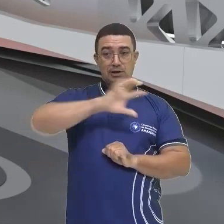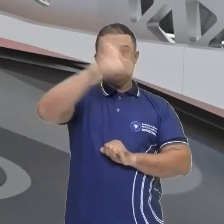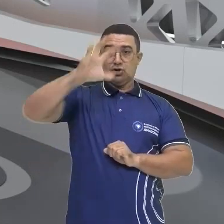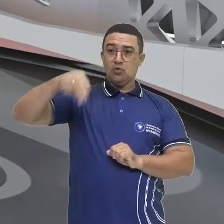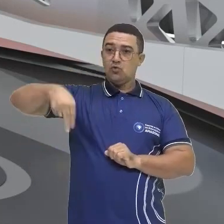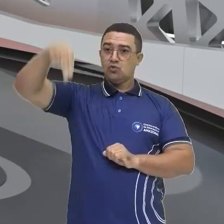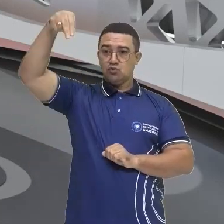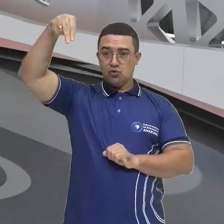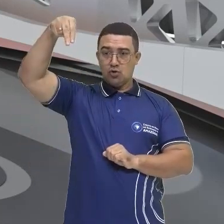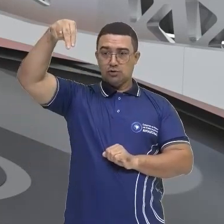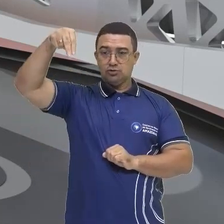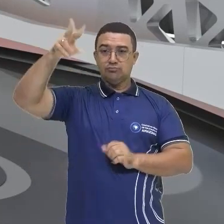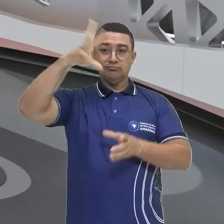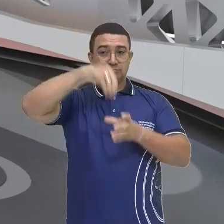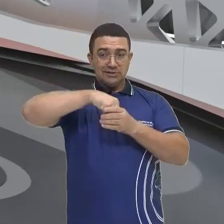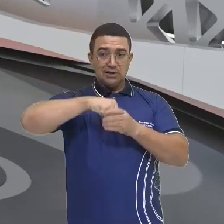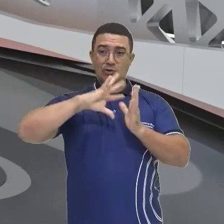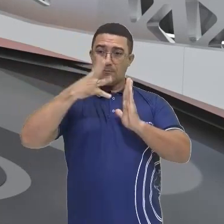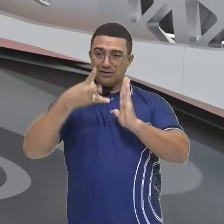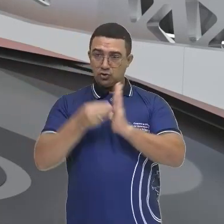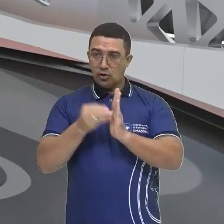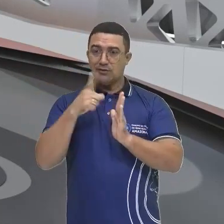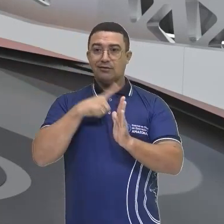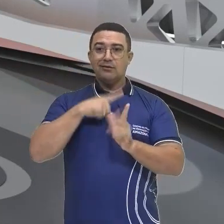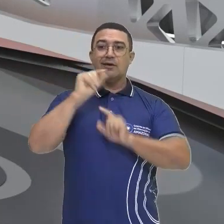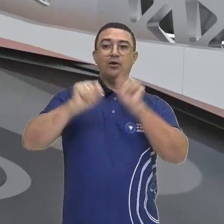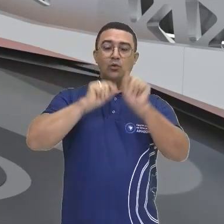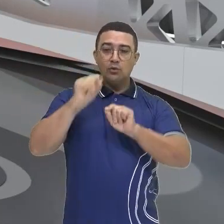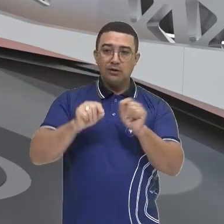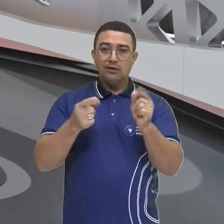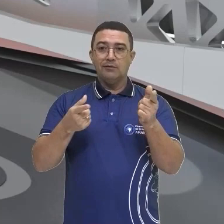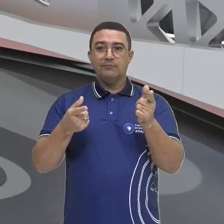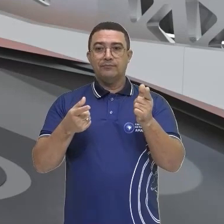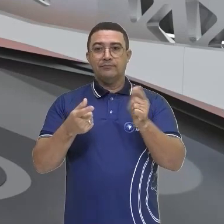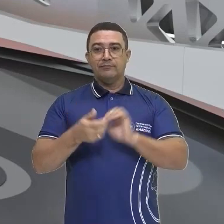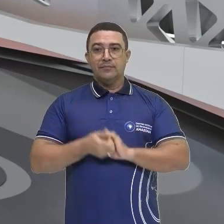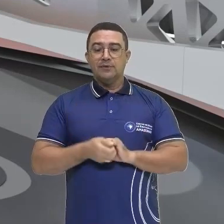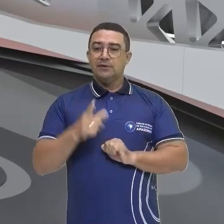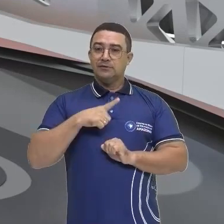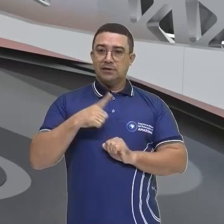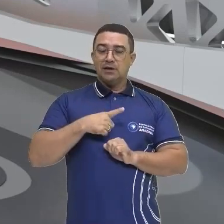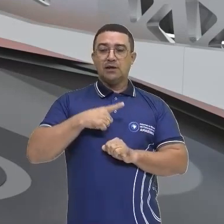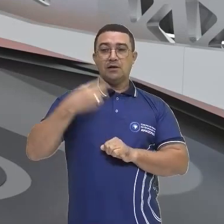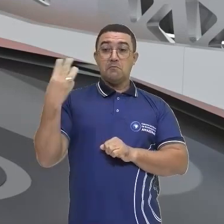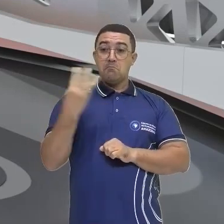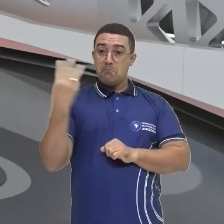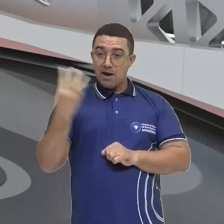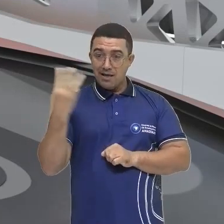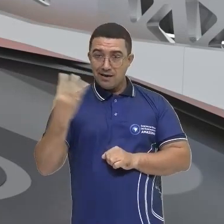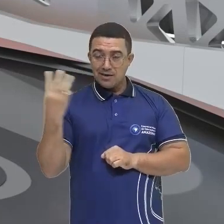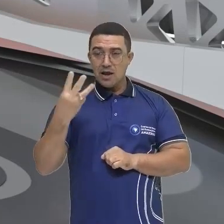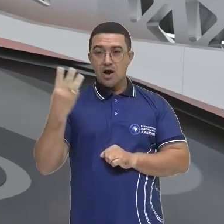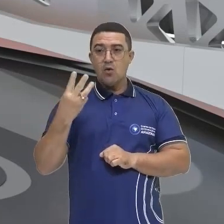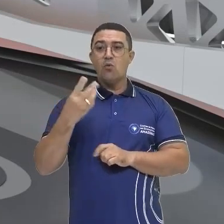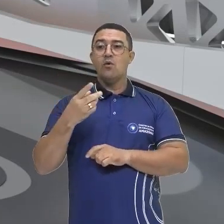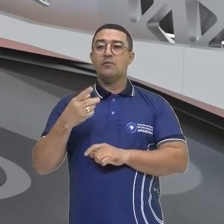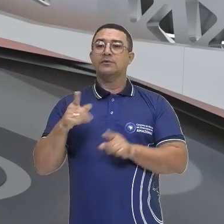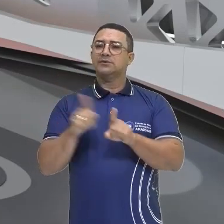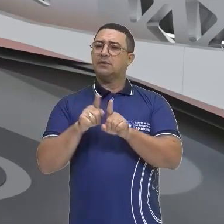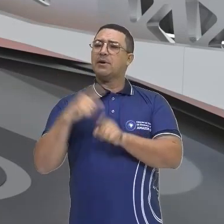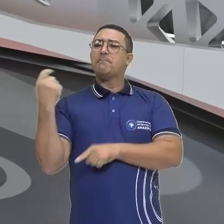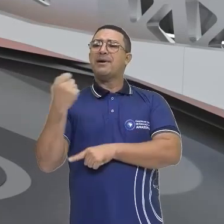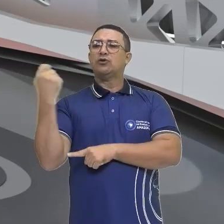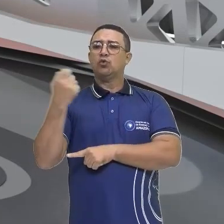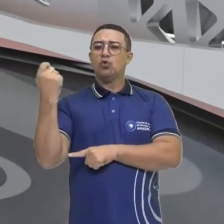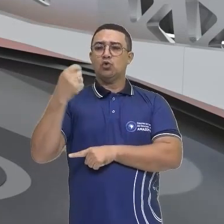E aí a gente tem ali, dentro da Amazônia, uma parte ali do estado do Maranhão e também do Mato Grosso, né? O Mato Grosso é